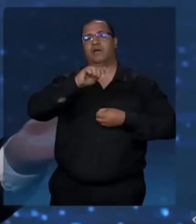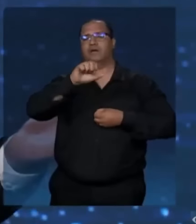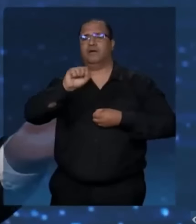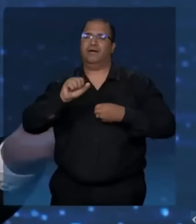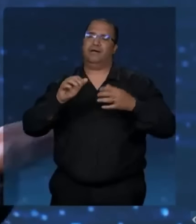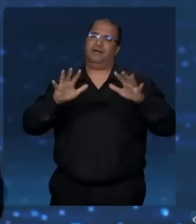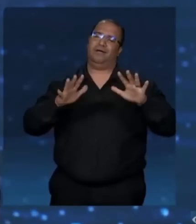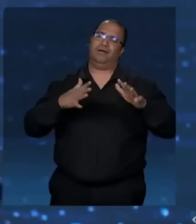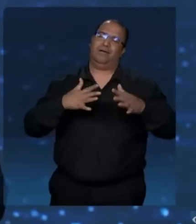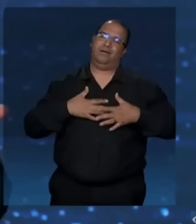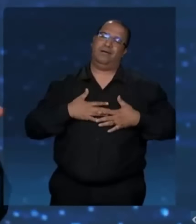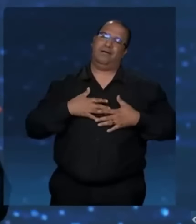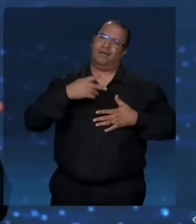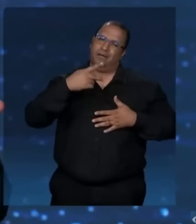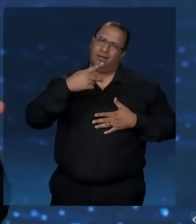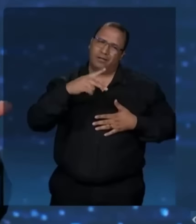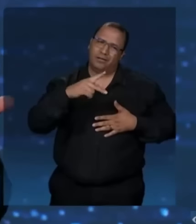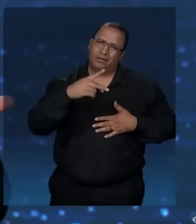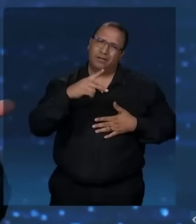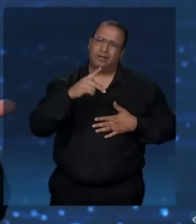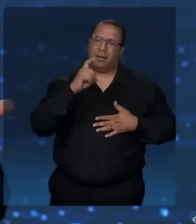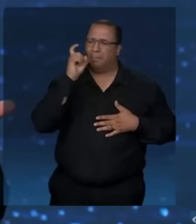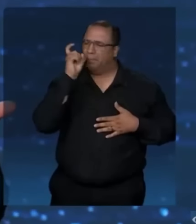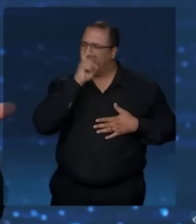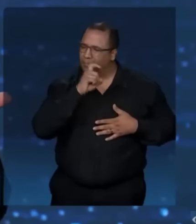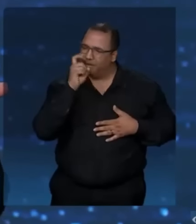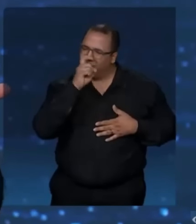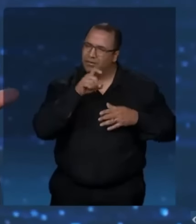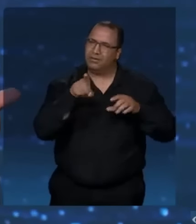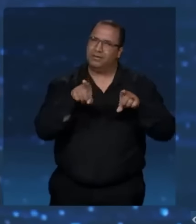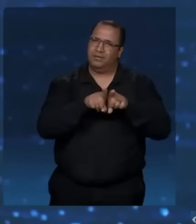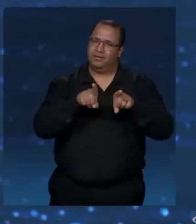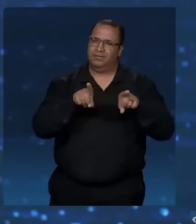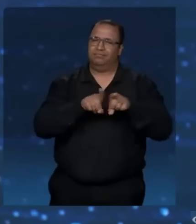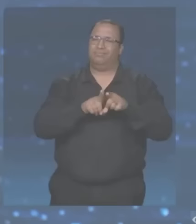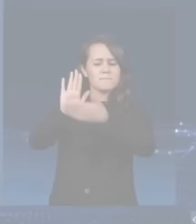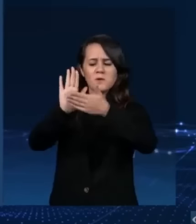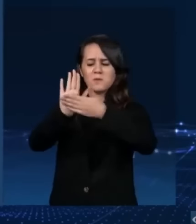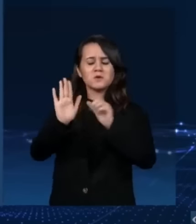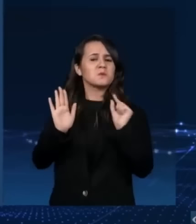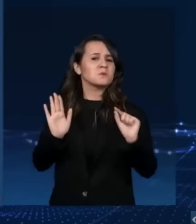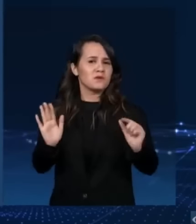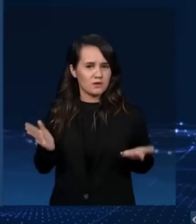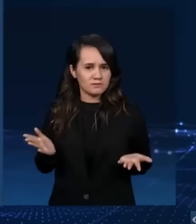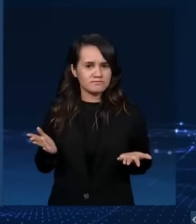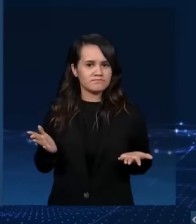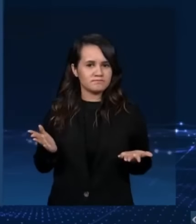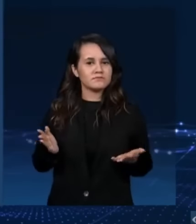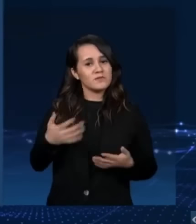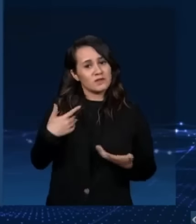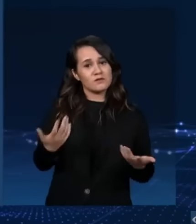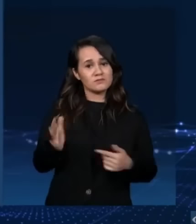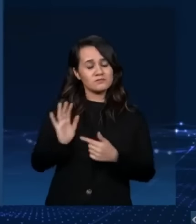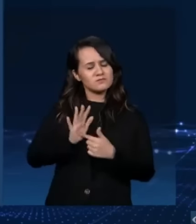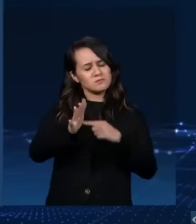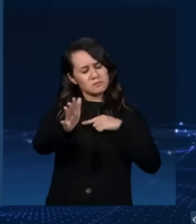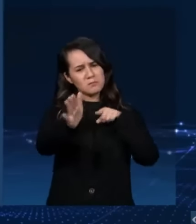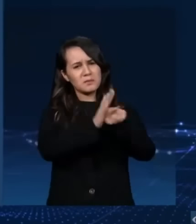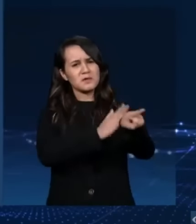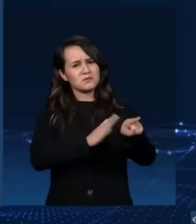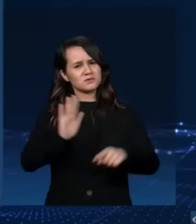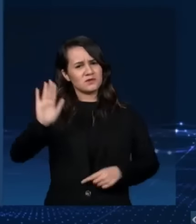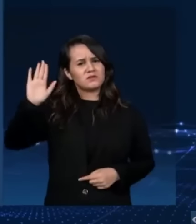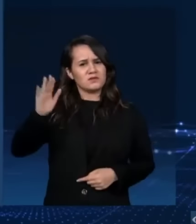Datena. Até tu com fake news, Datena. De você eu não esperava. Então, trago, candidato, uma pergunta